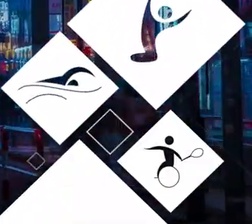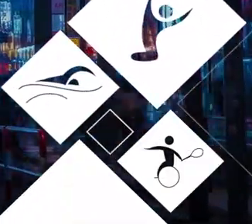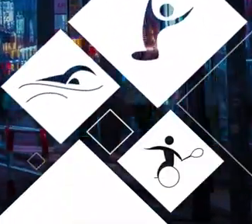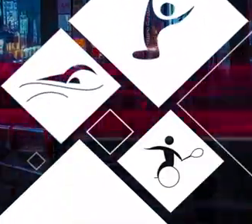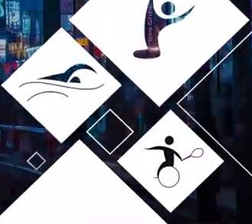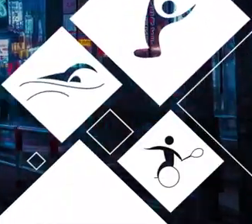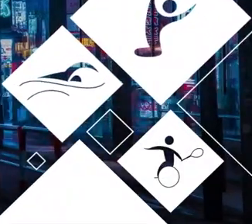Transcrição e